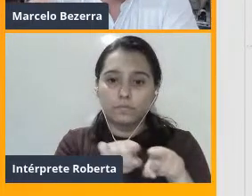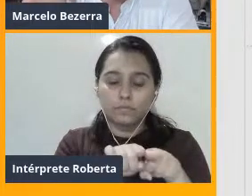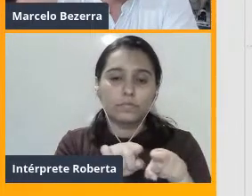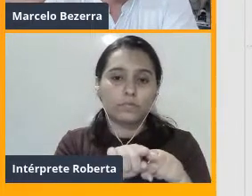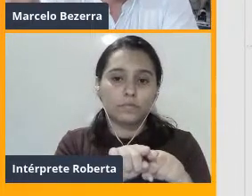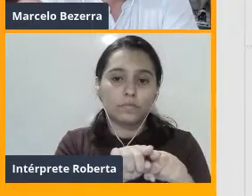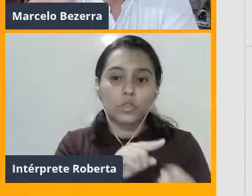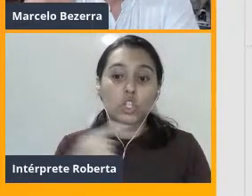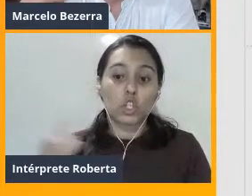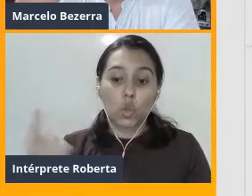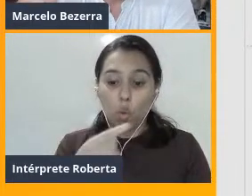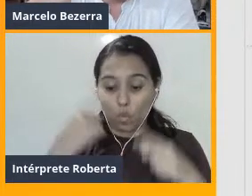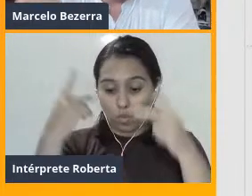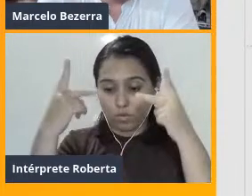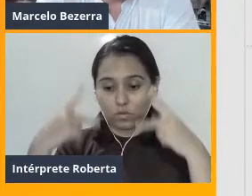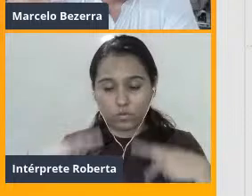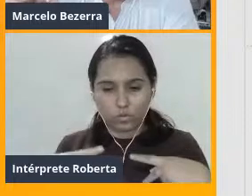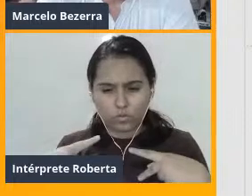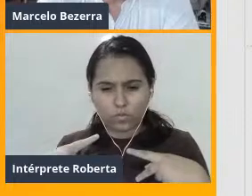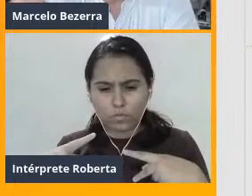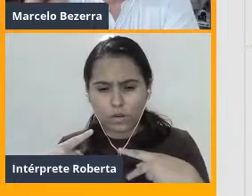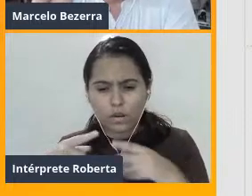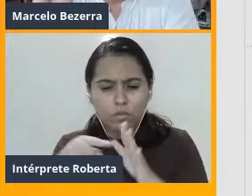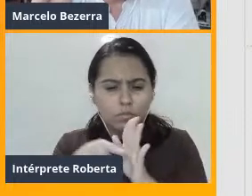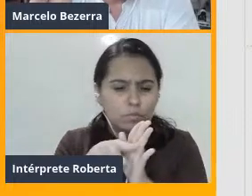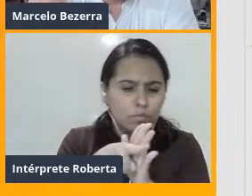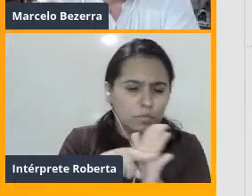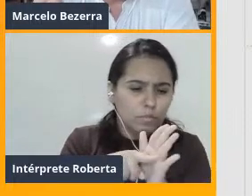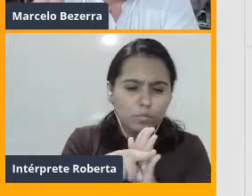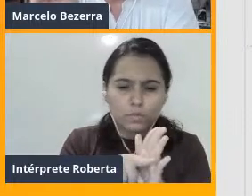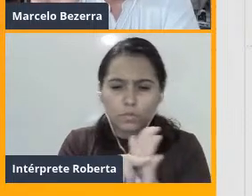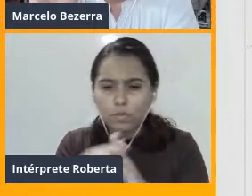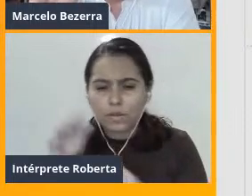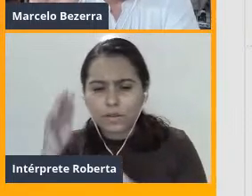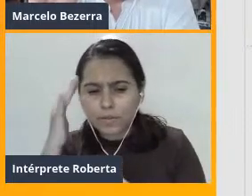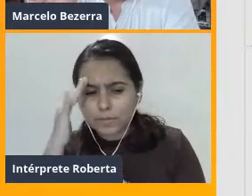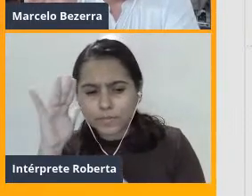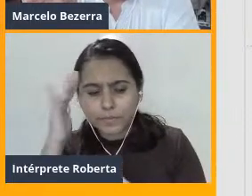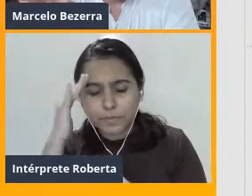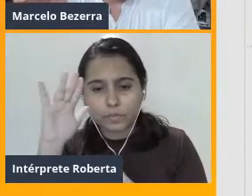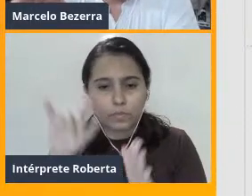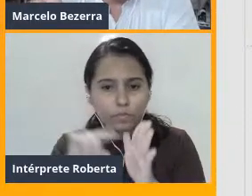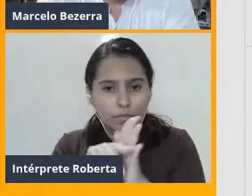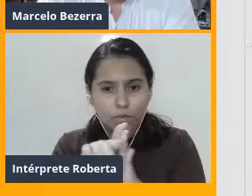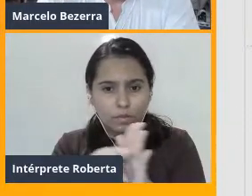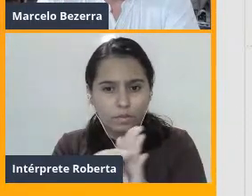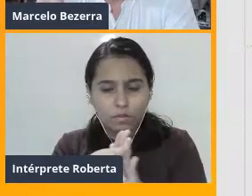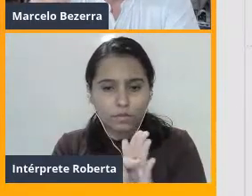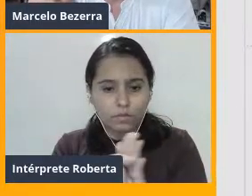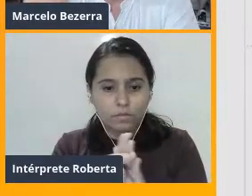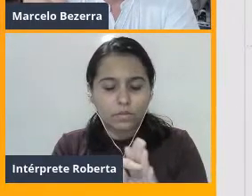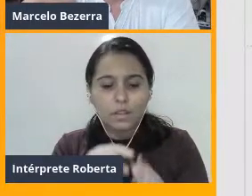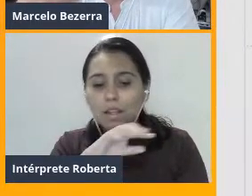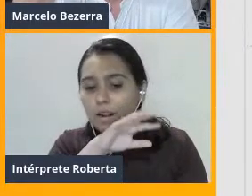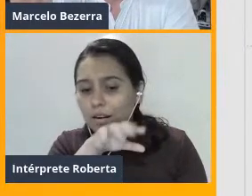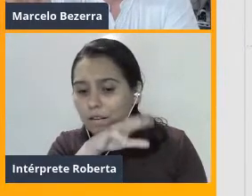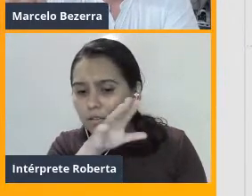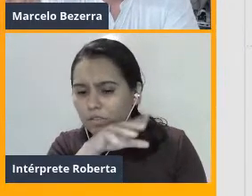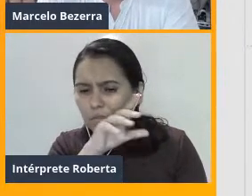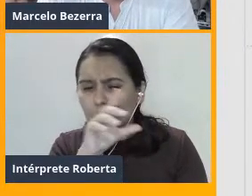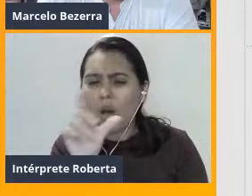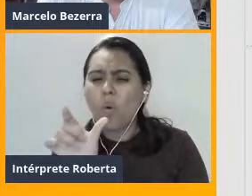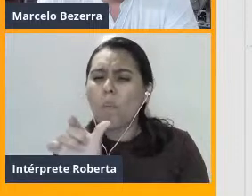a técnica de tal modo que a gente diminua a quantidade de animais envolvidos para